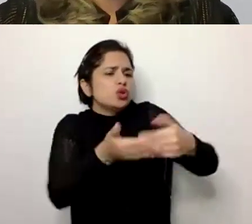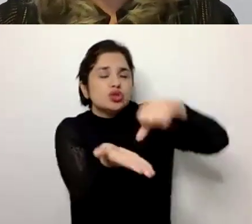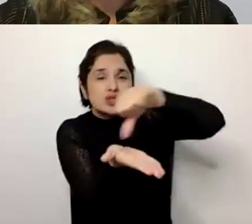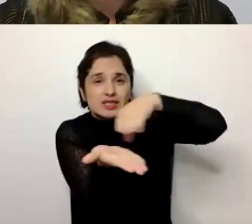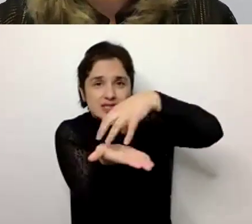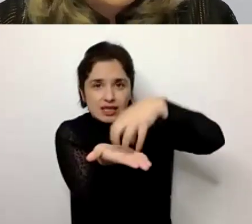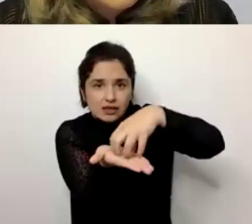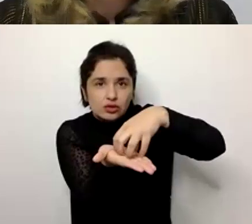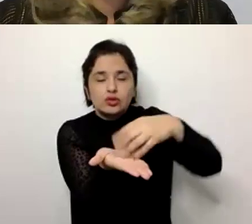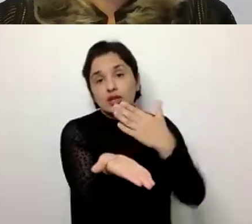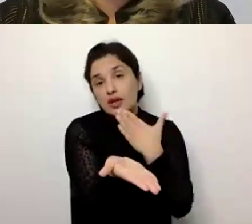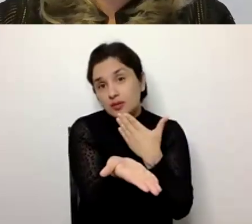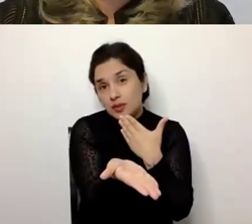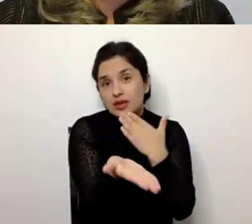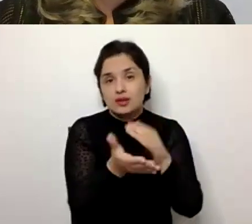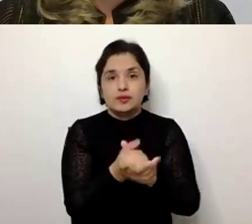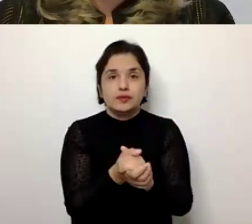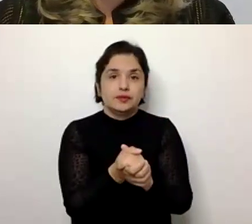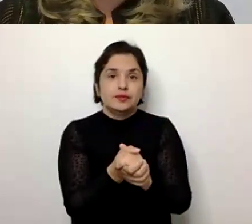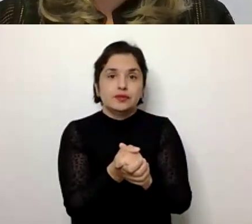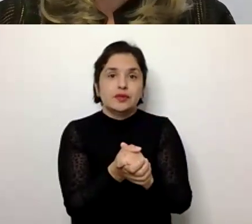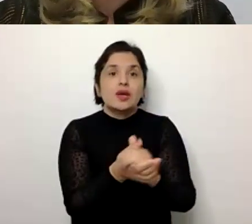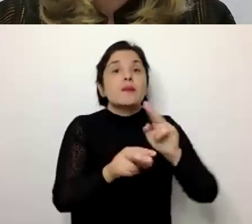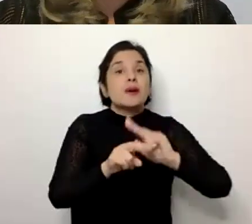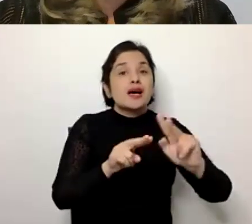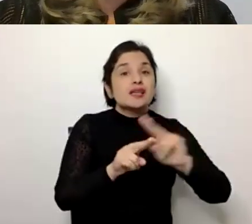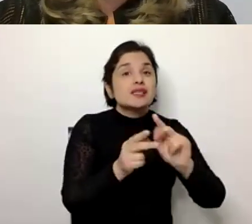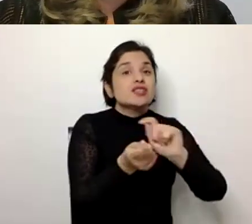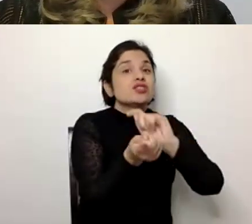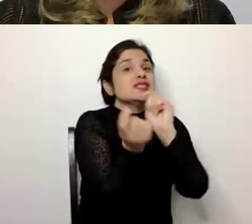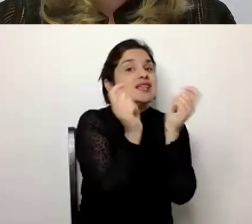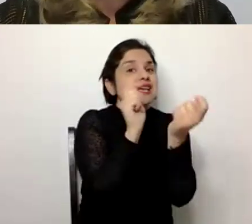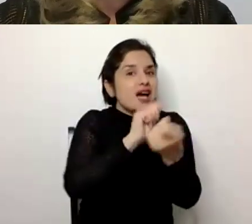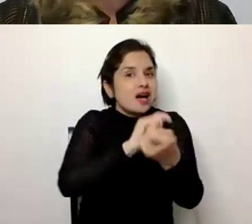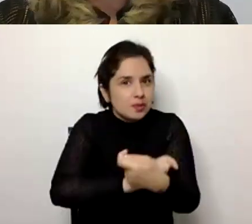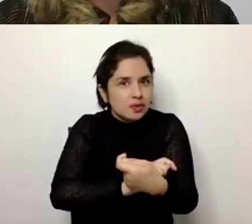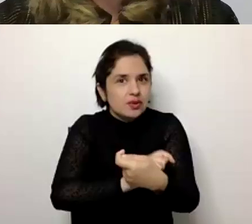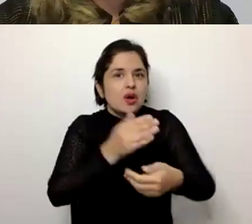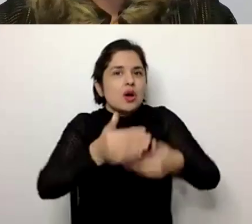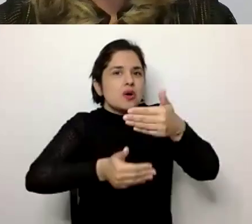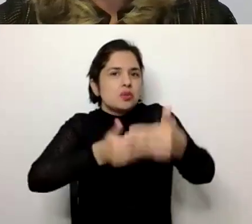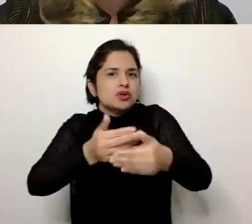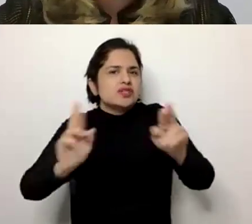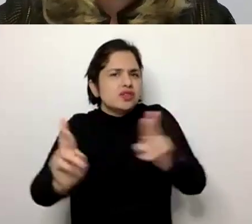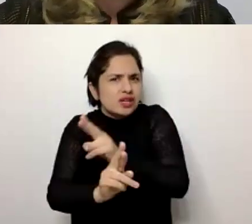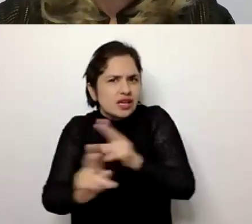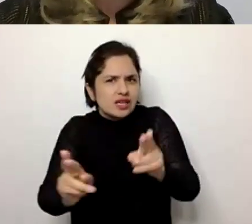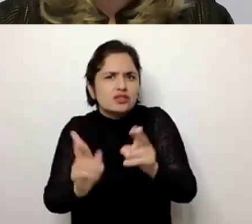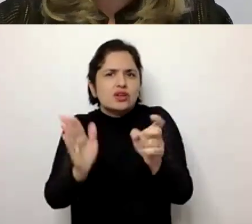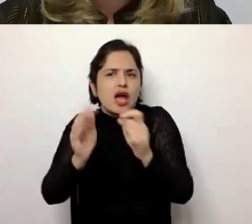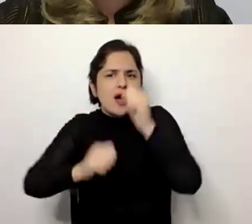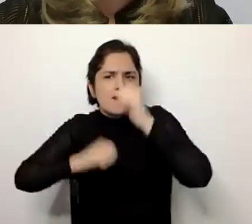também vem trazendo essa mudança, processos ligados à produção,